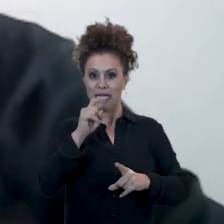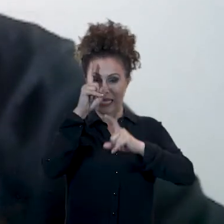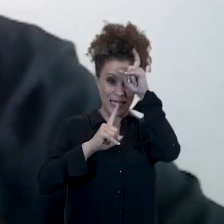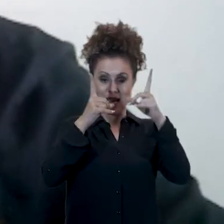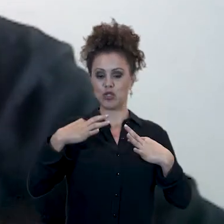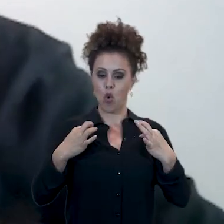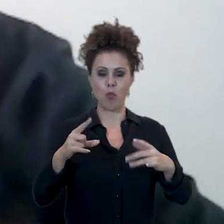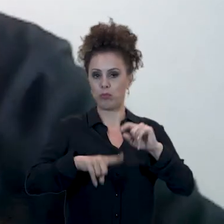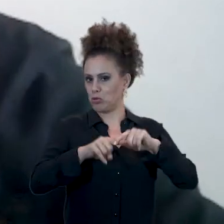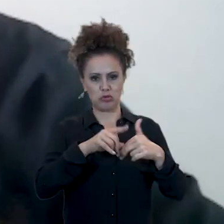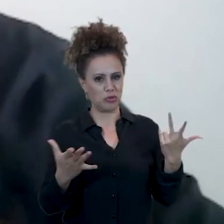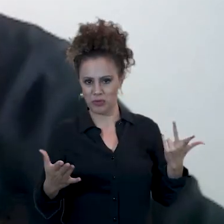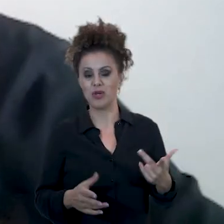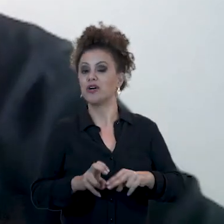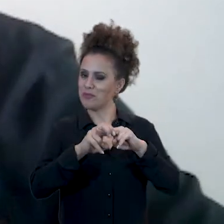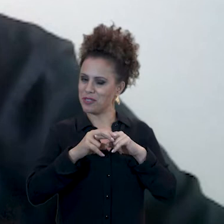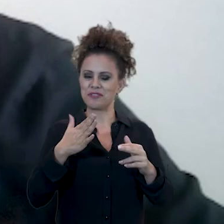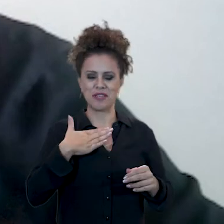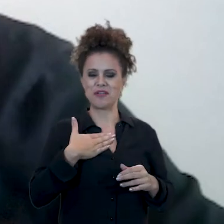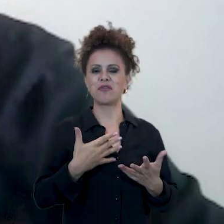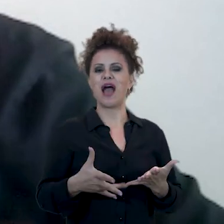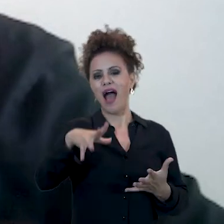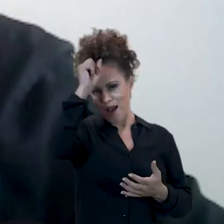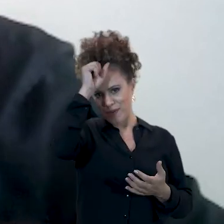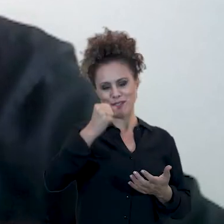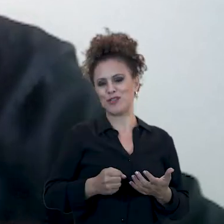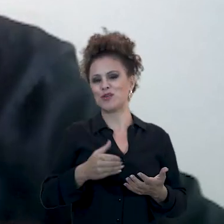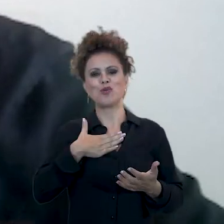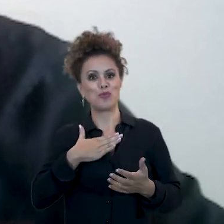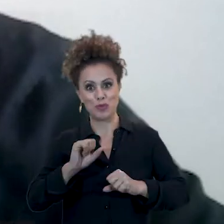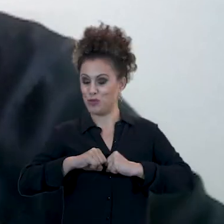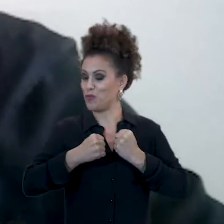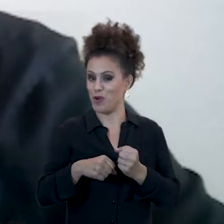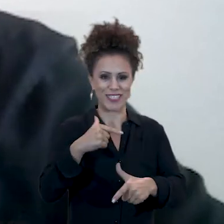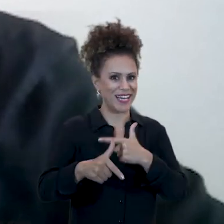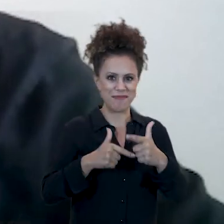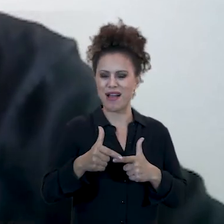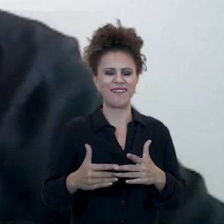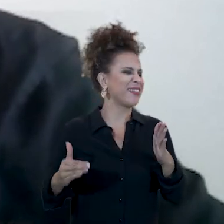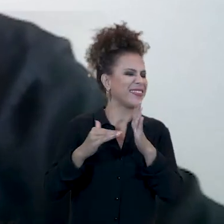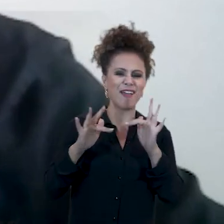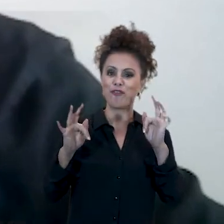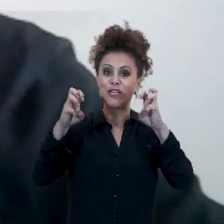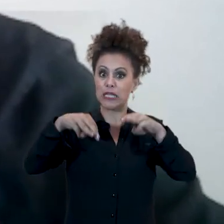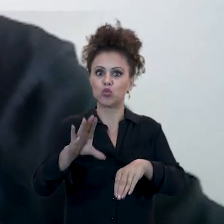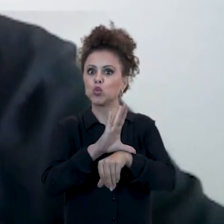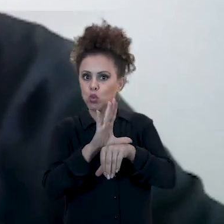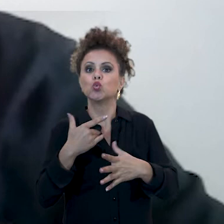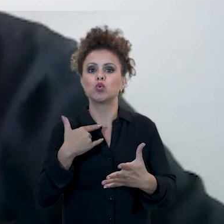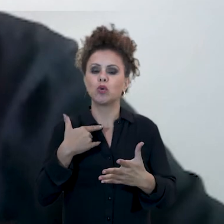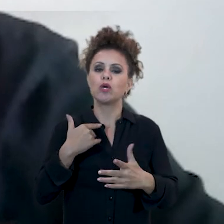de produtos. E foi isso que eu direcionei todos os meus esforços e trabalhos dentro do curso, até o final do curso.